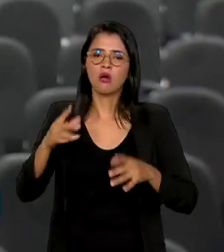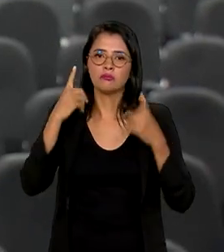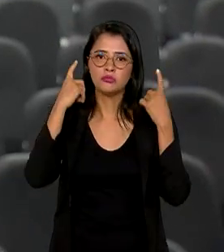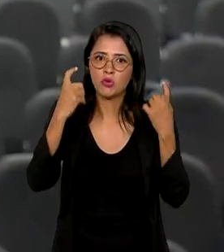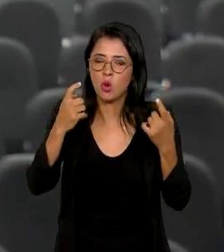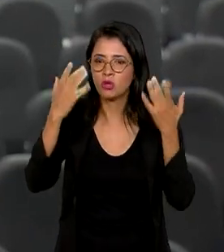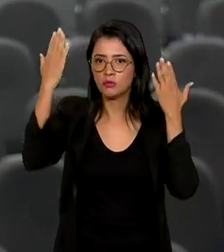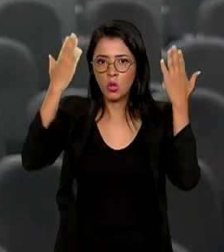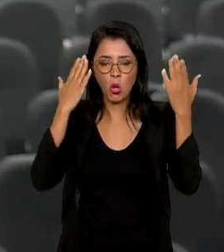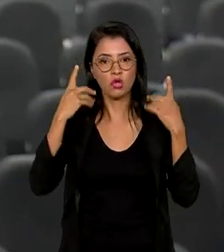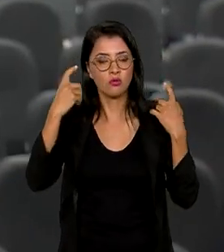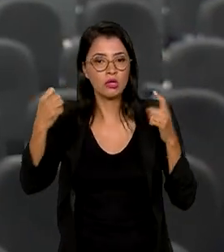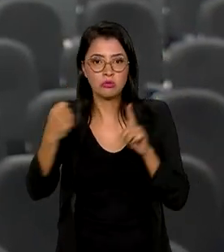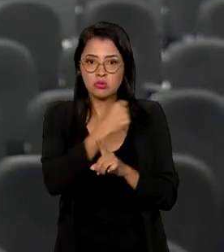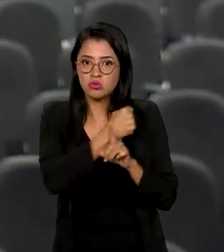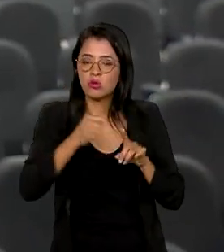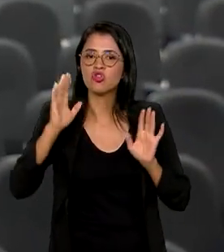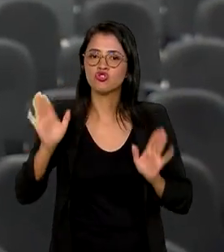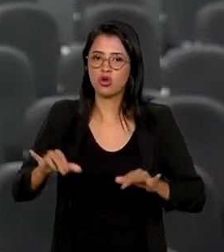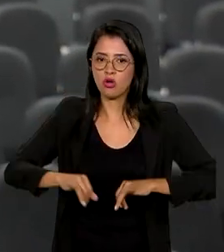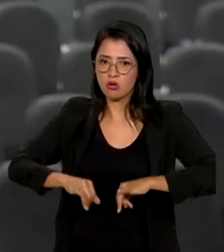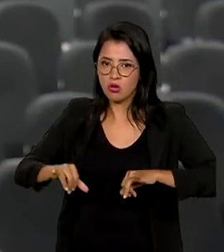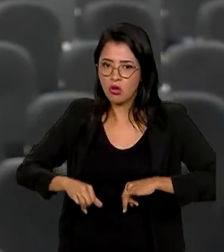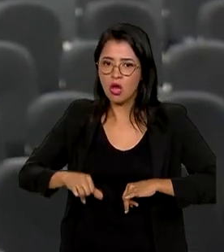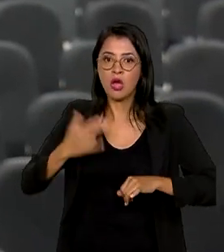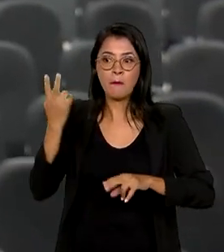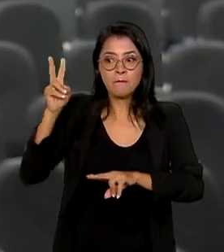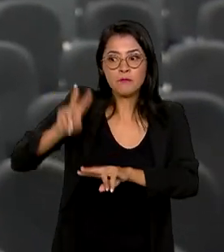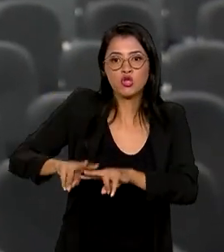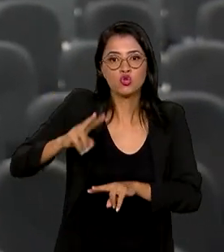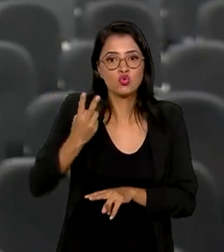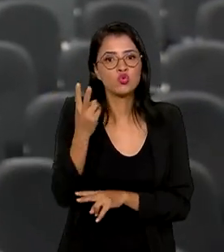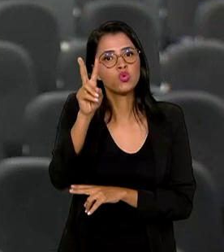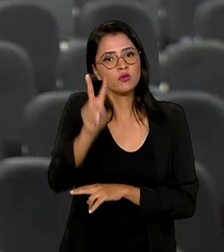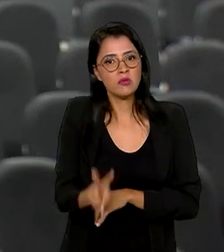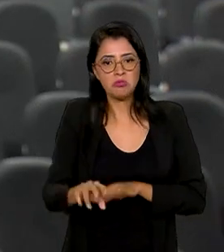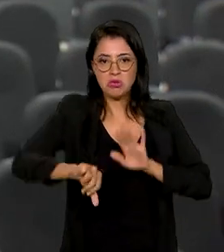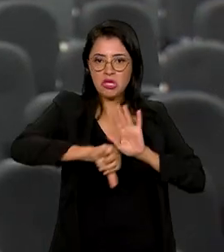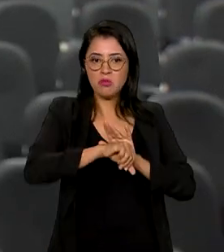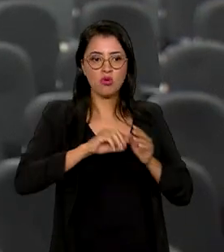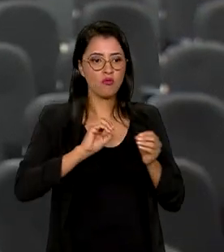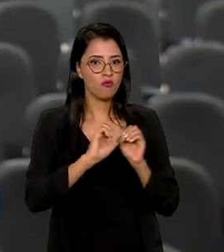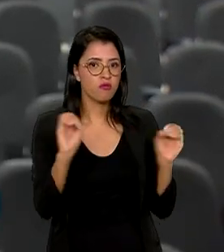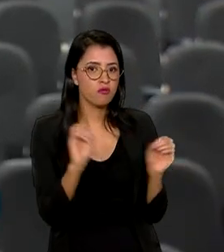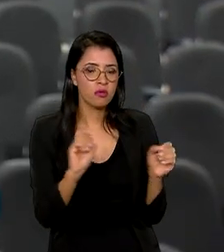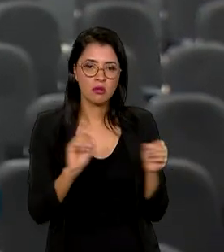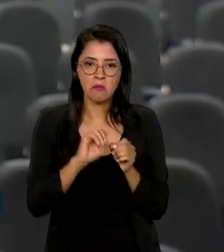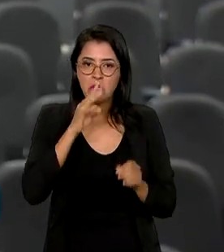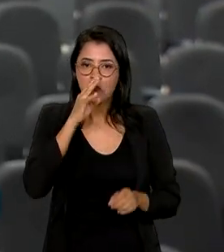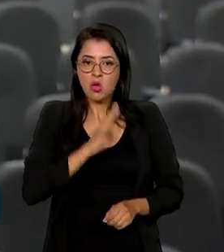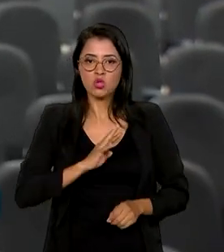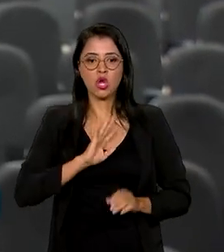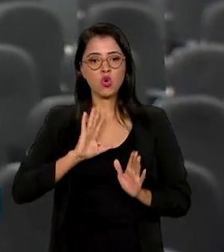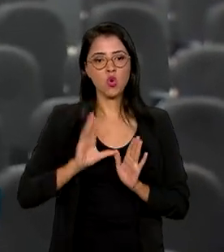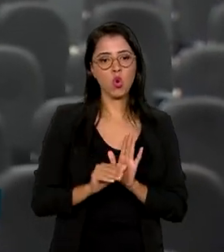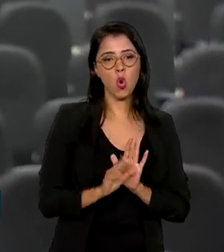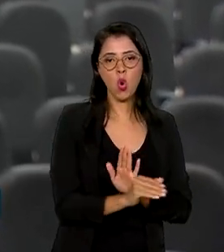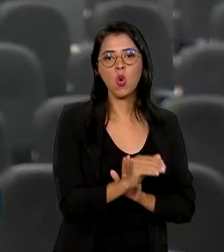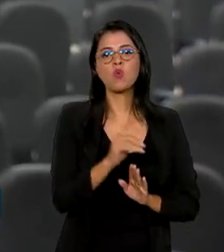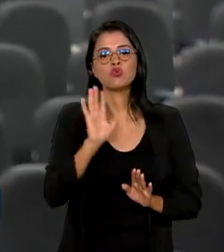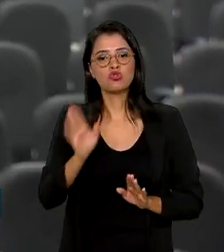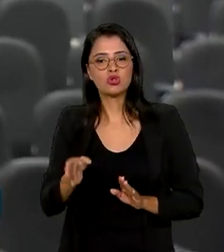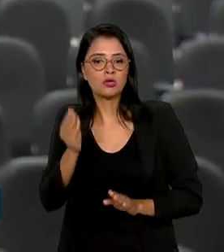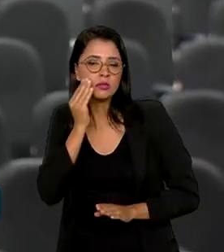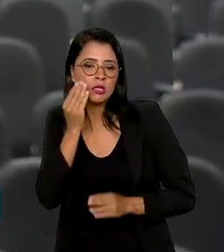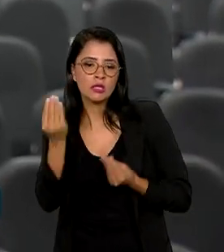psicológica e física porque eu já fui apreendido duas vezes por crimes que eu não cometi, me acusaram de roubo, já